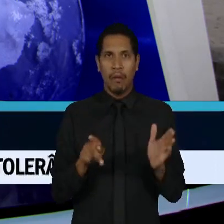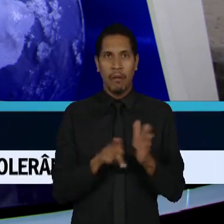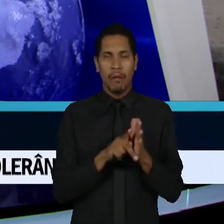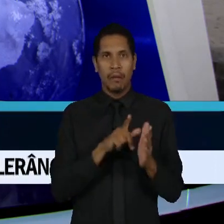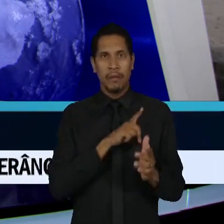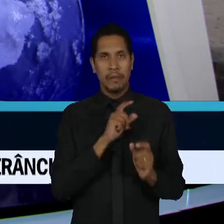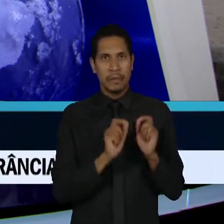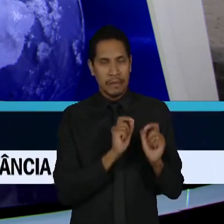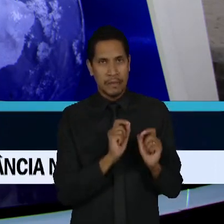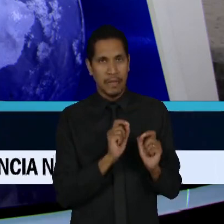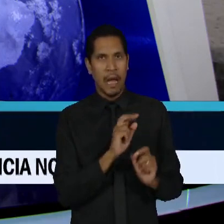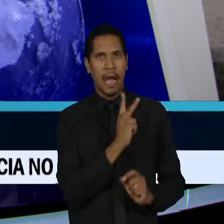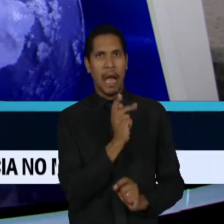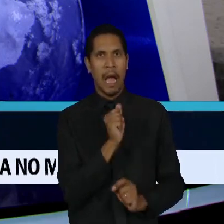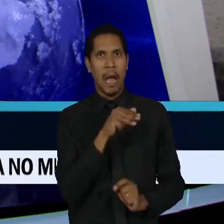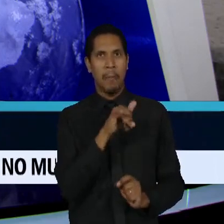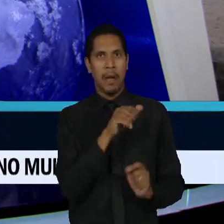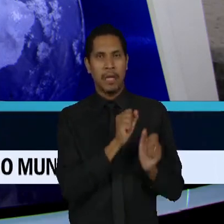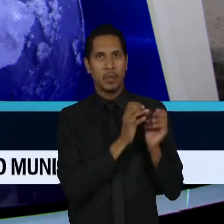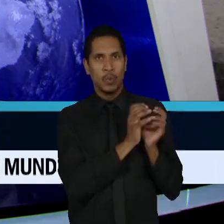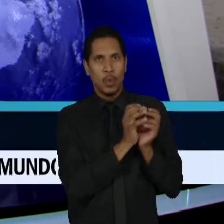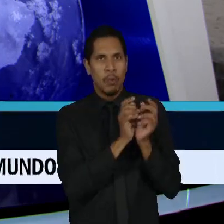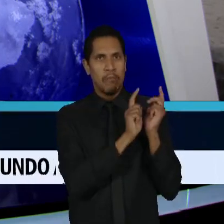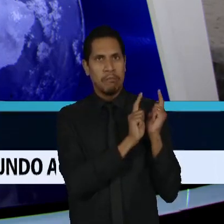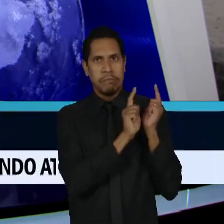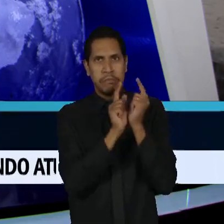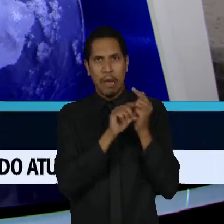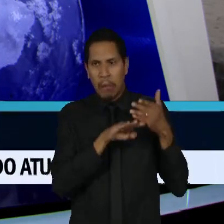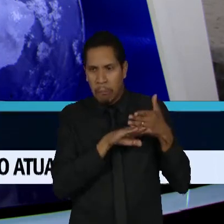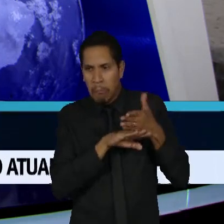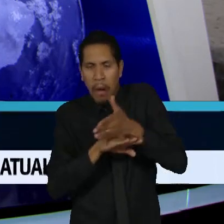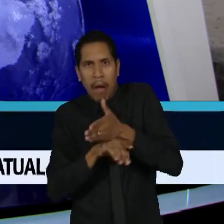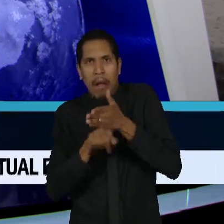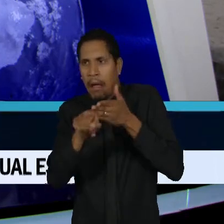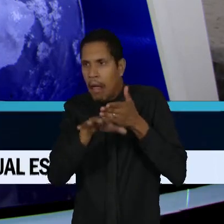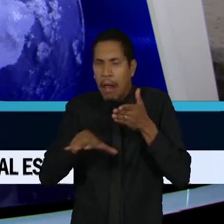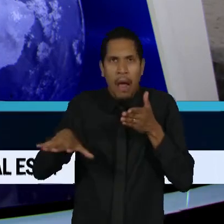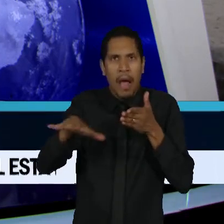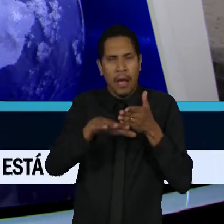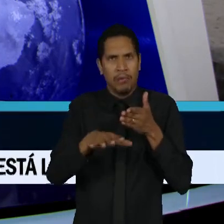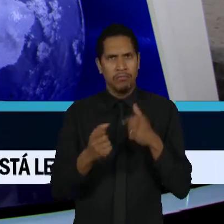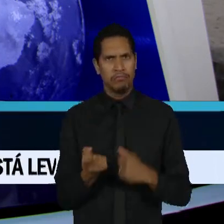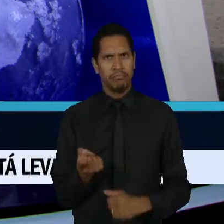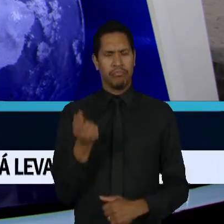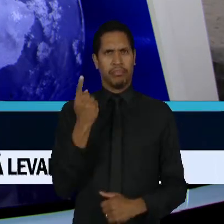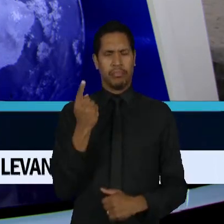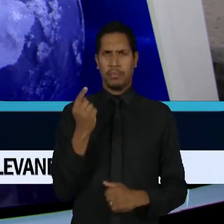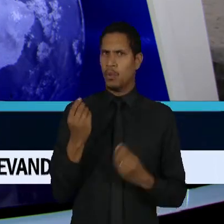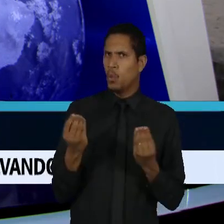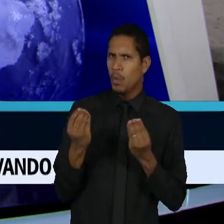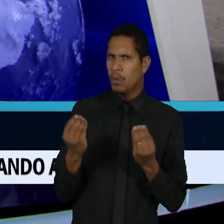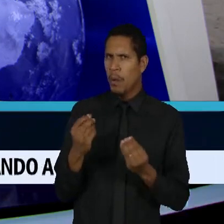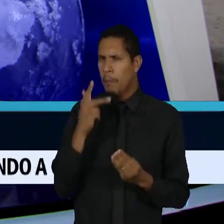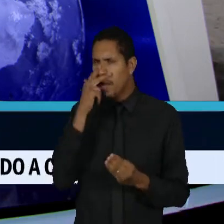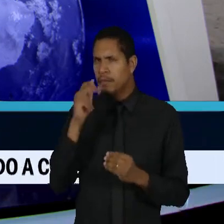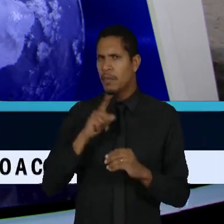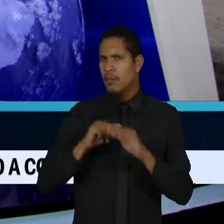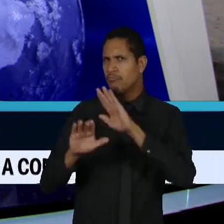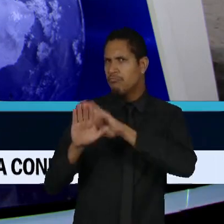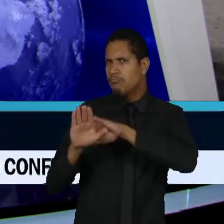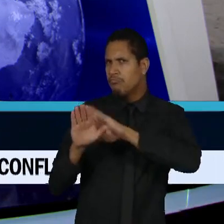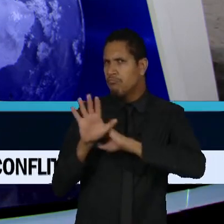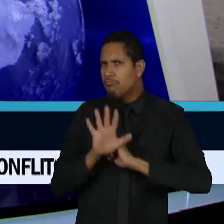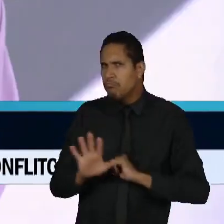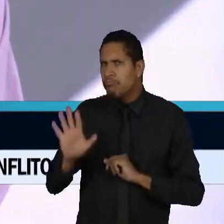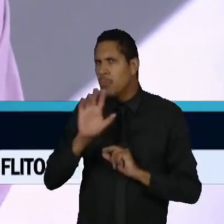saindo da faixa de Gaza. Nesse sentido, é um ataque sem precedentes. Há um efeito simbólico nisso, além do militar, professora?